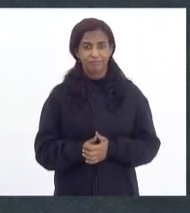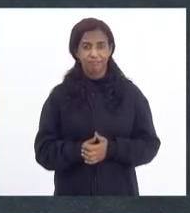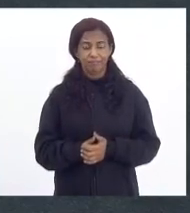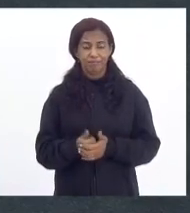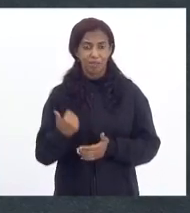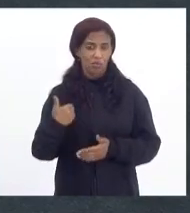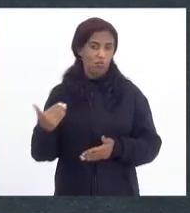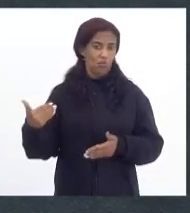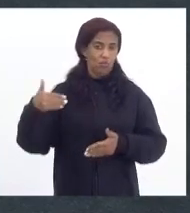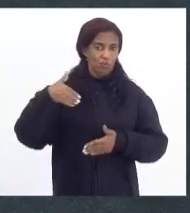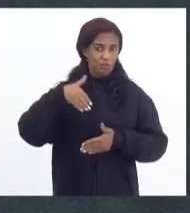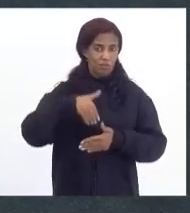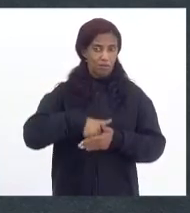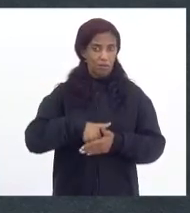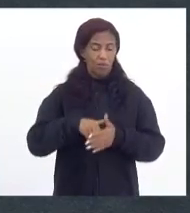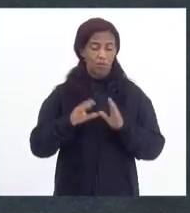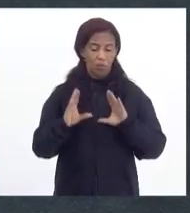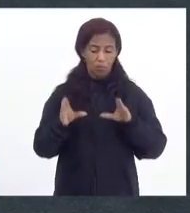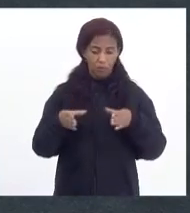votando em mérito,